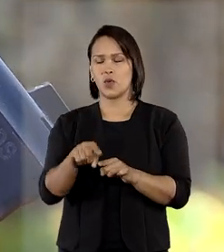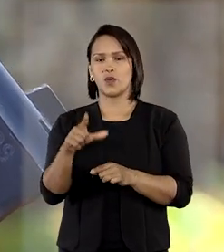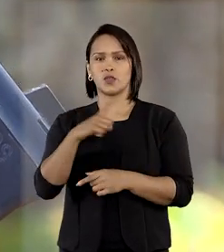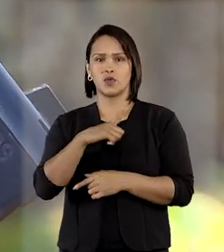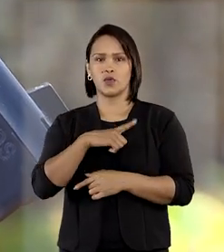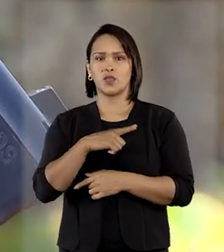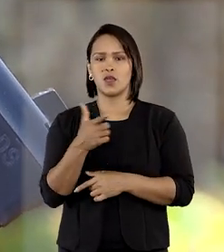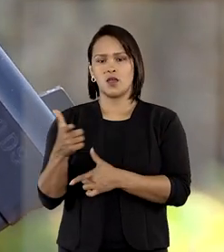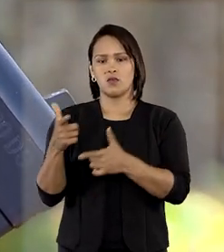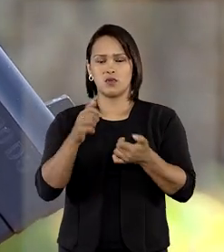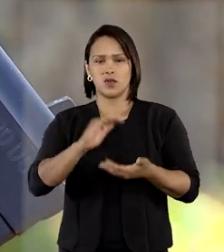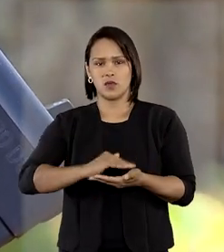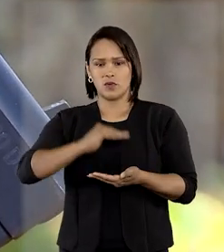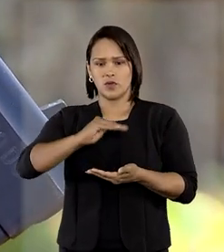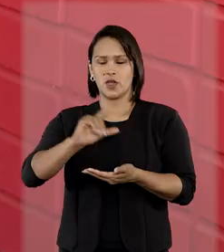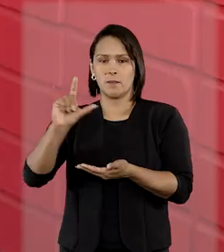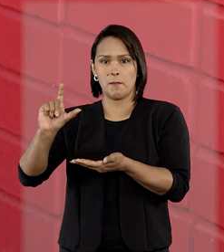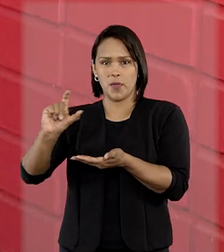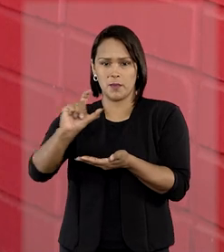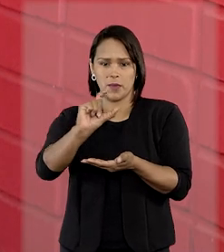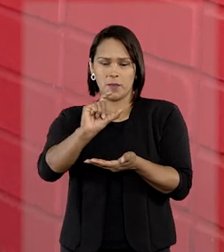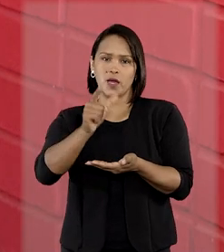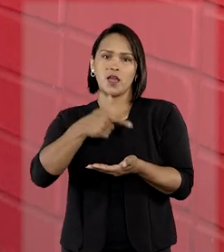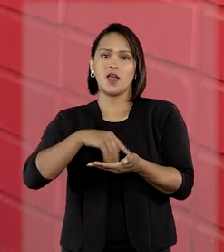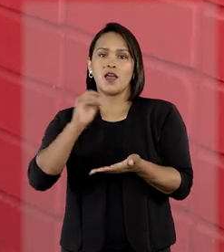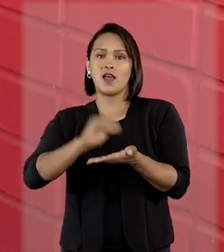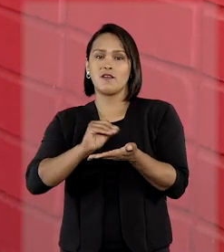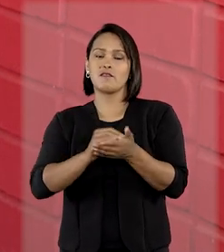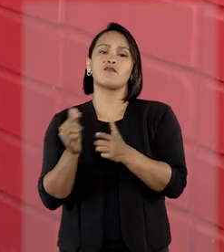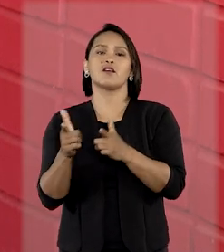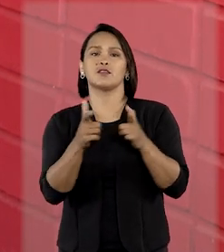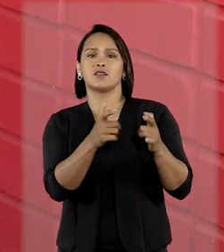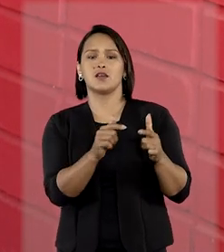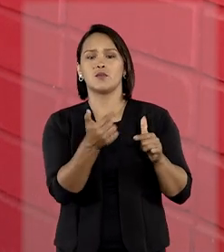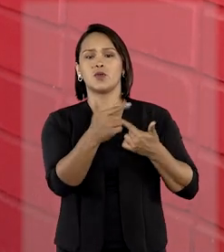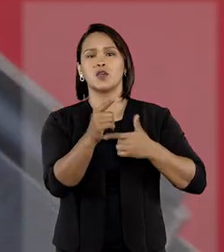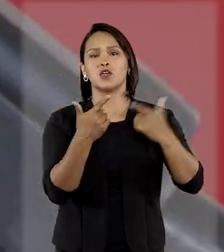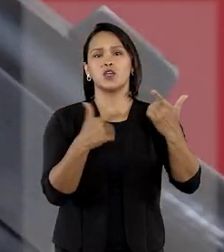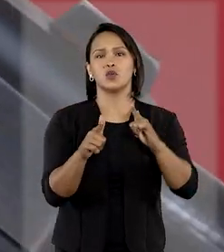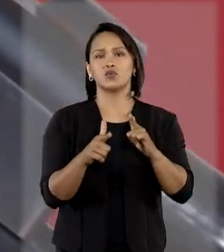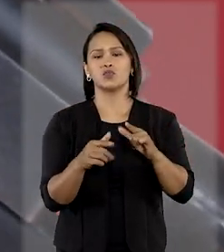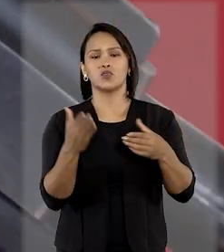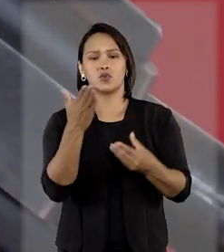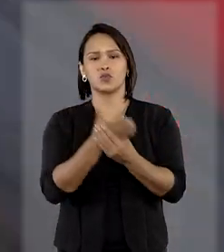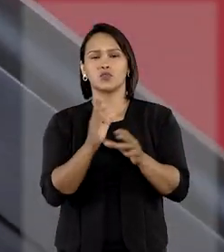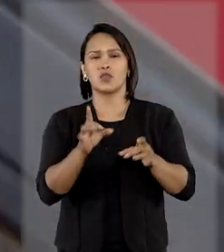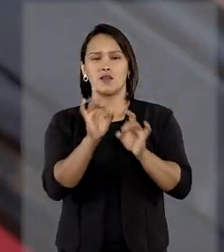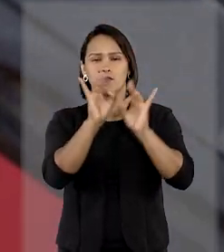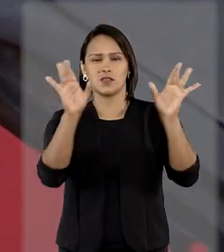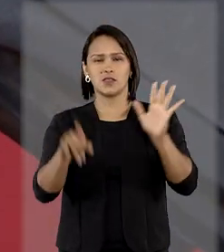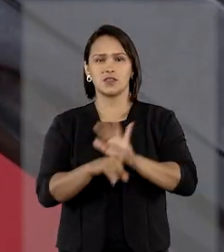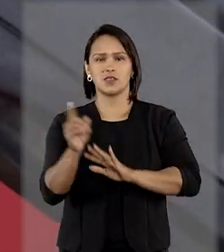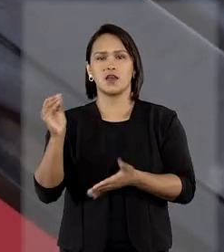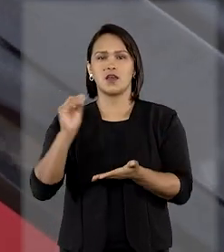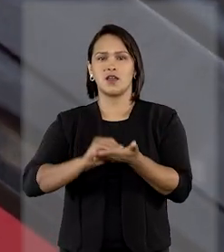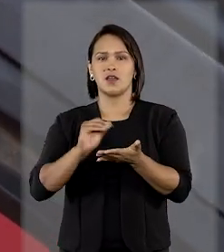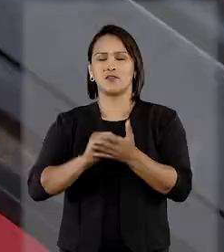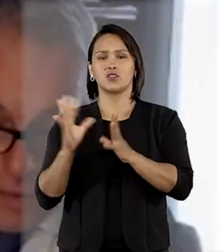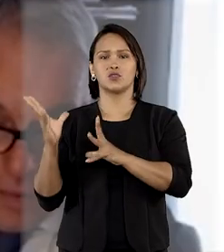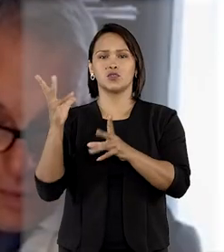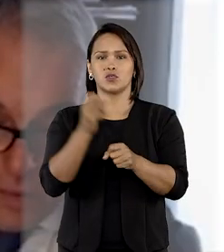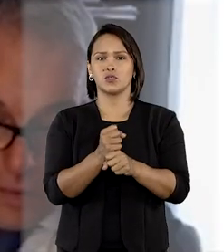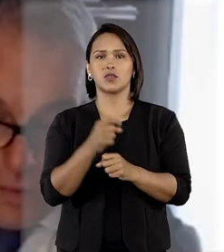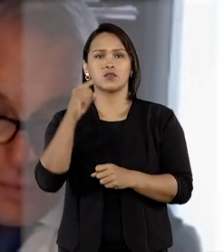projéteis, a ausência da arma e os demais elementos do caso evidenciarem a inexistência total de perigo à paz social.